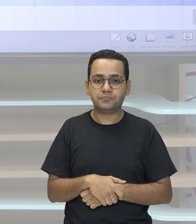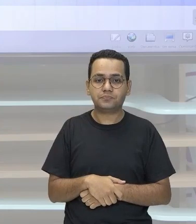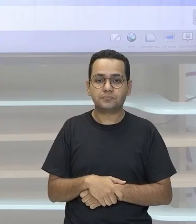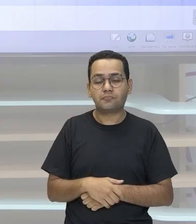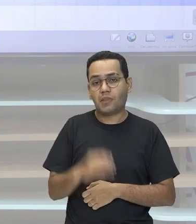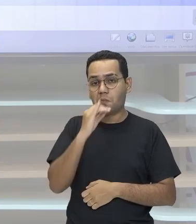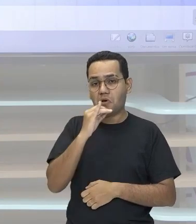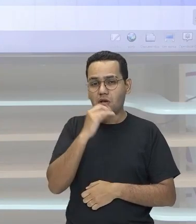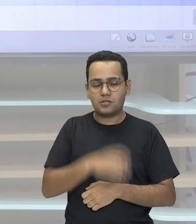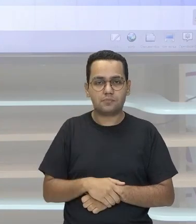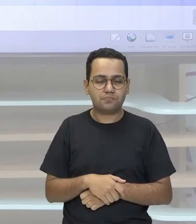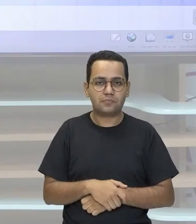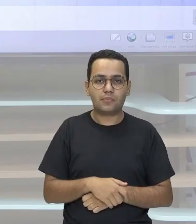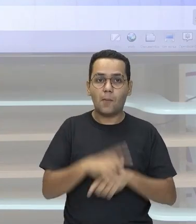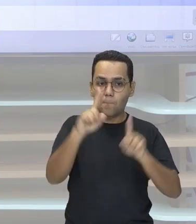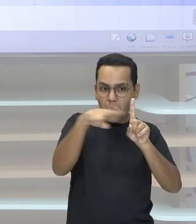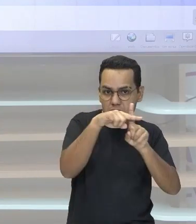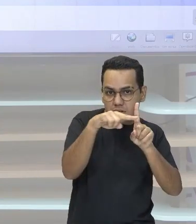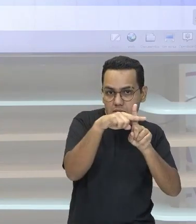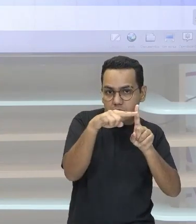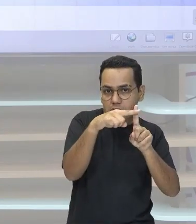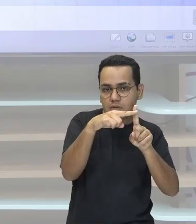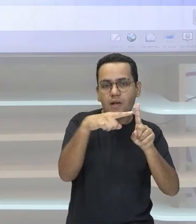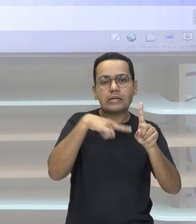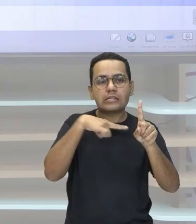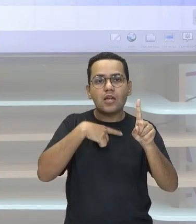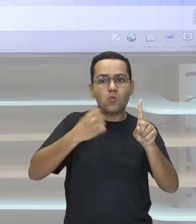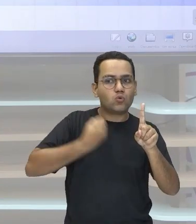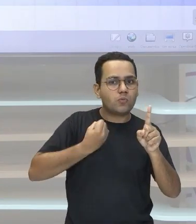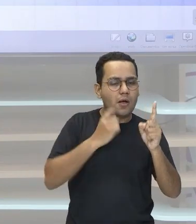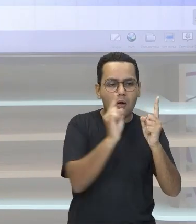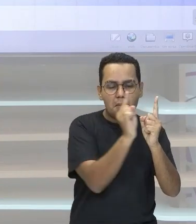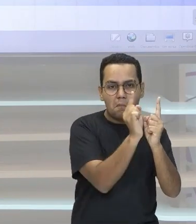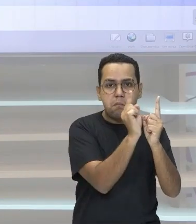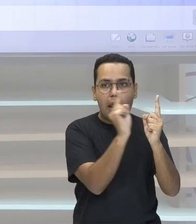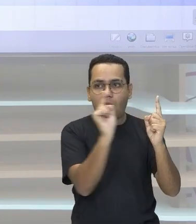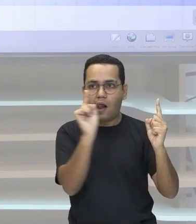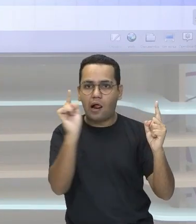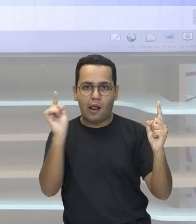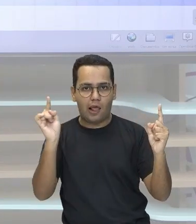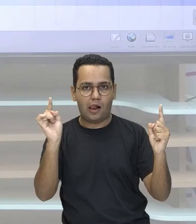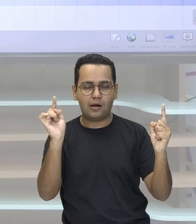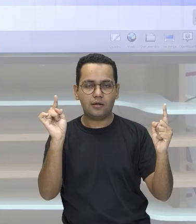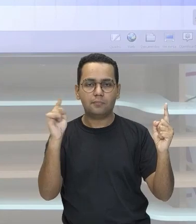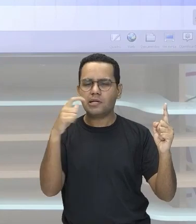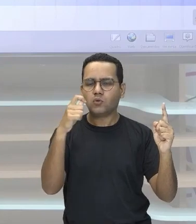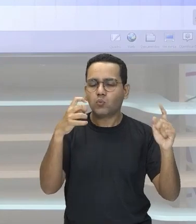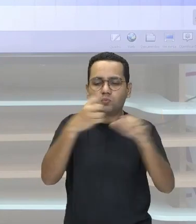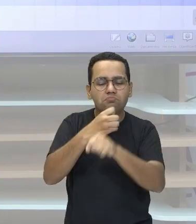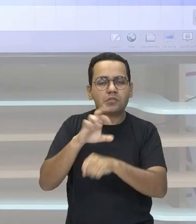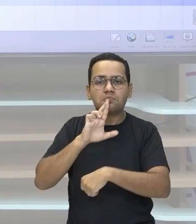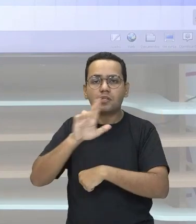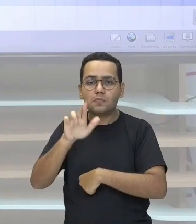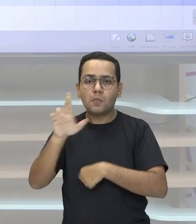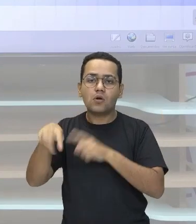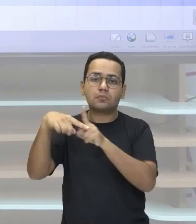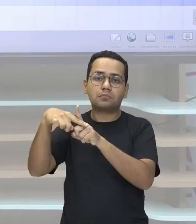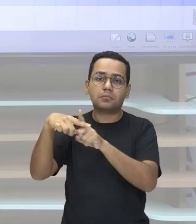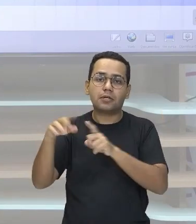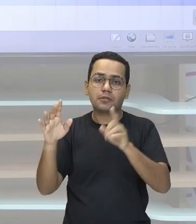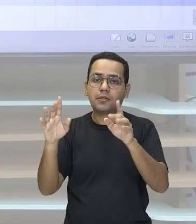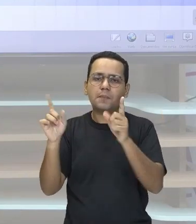grandes E você escreveu de uma forma compacta E quando o expoente é negativo Significa que o número é